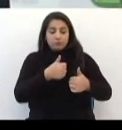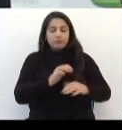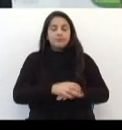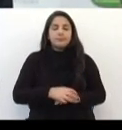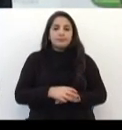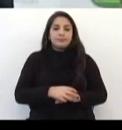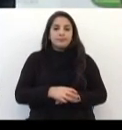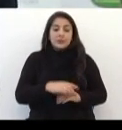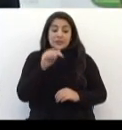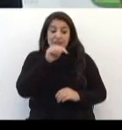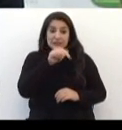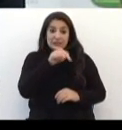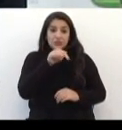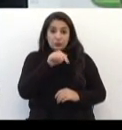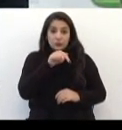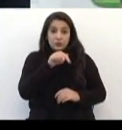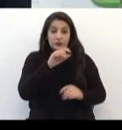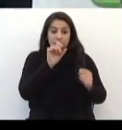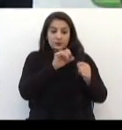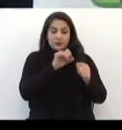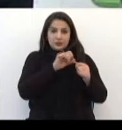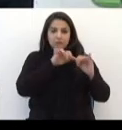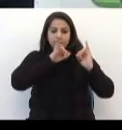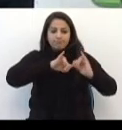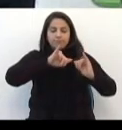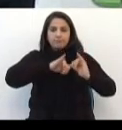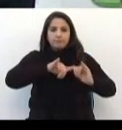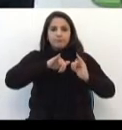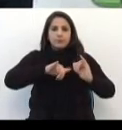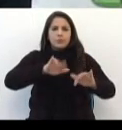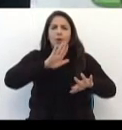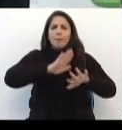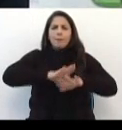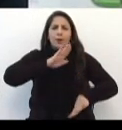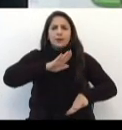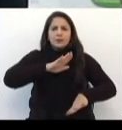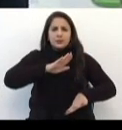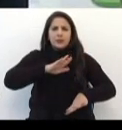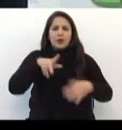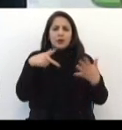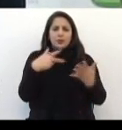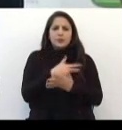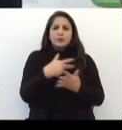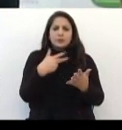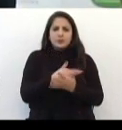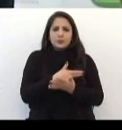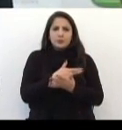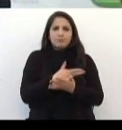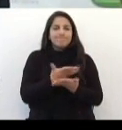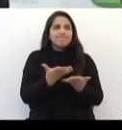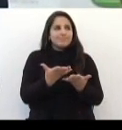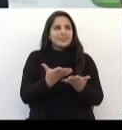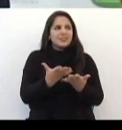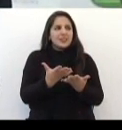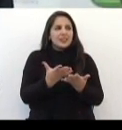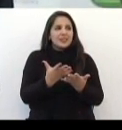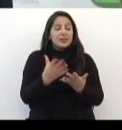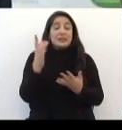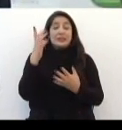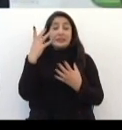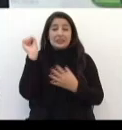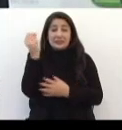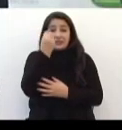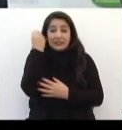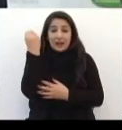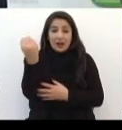Isso que está Sendo noticiado Mais um Acontecimento Brutal A um trabalhador